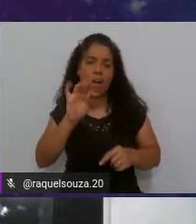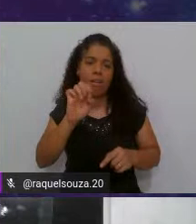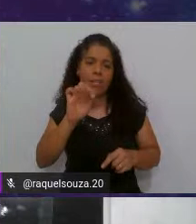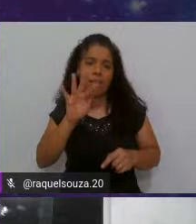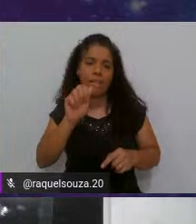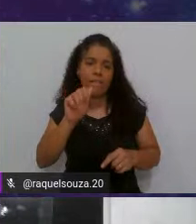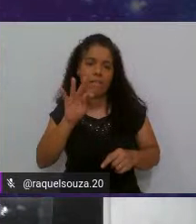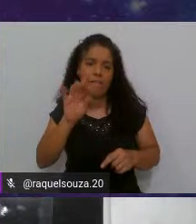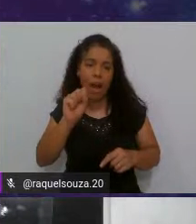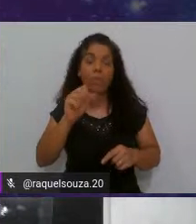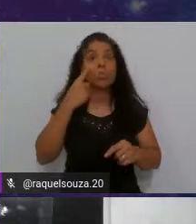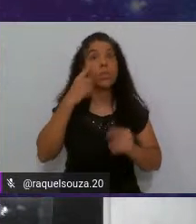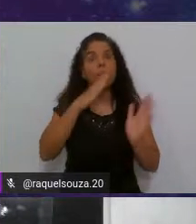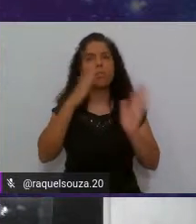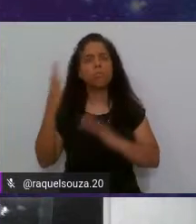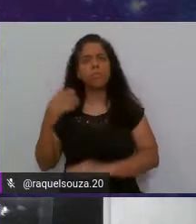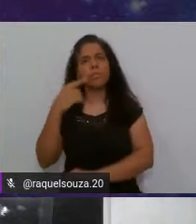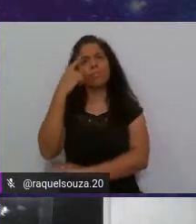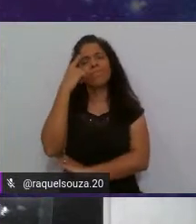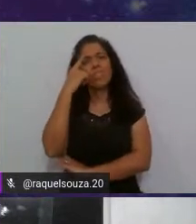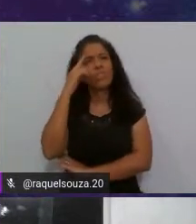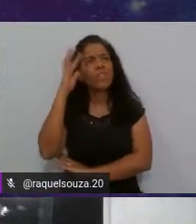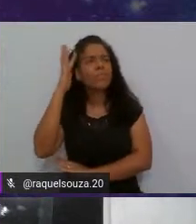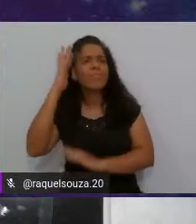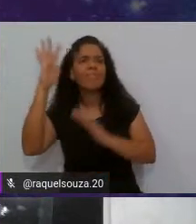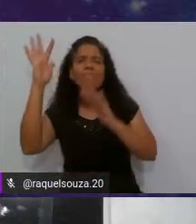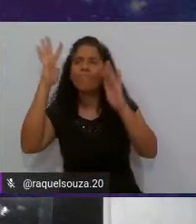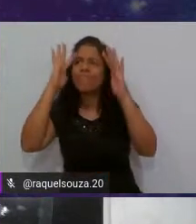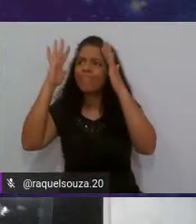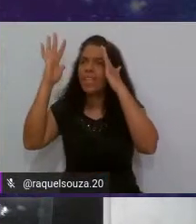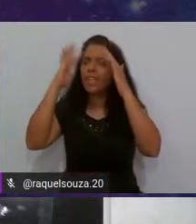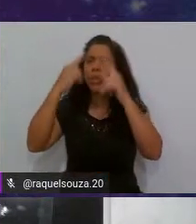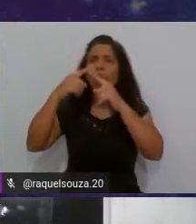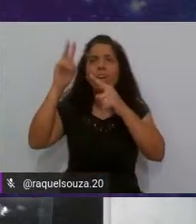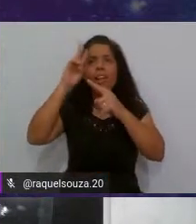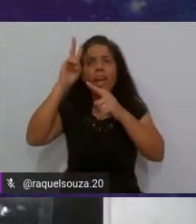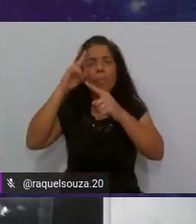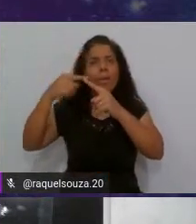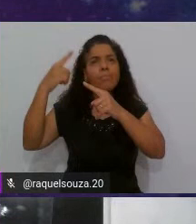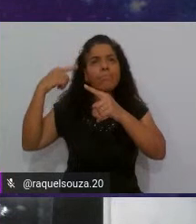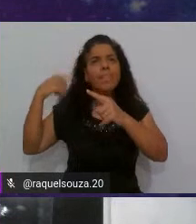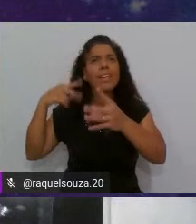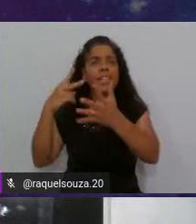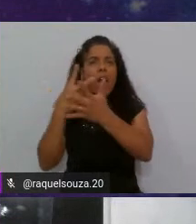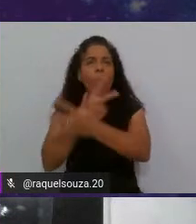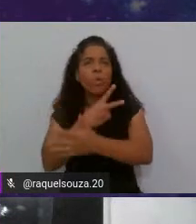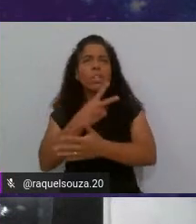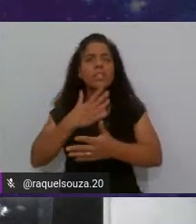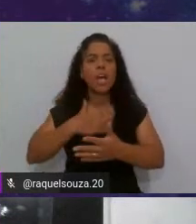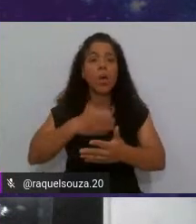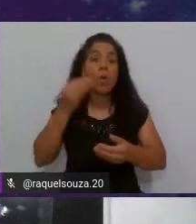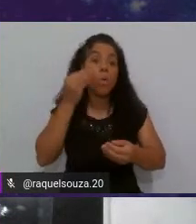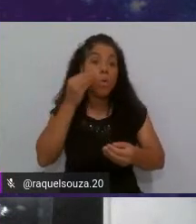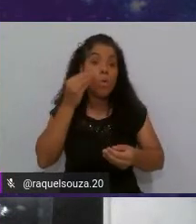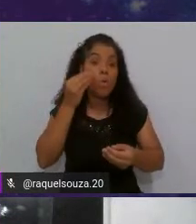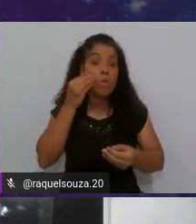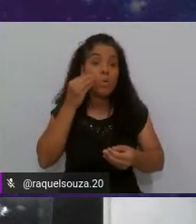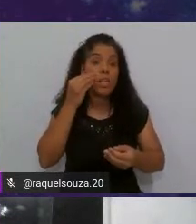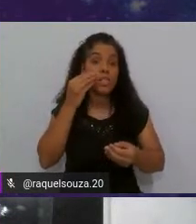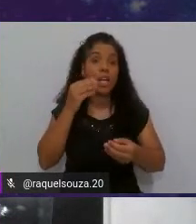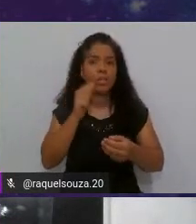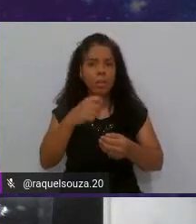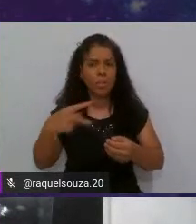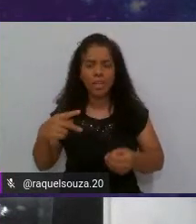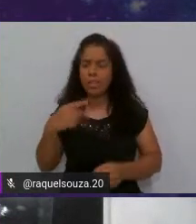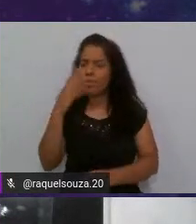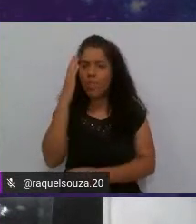via um filme assim, passar na minha mente de todas as situações que eu fui vivendo no dia a dia, testando a aplicação, e eu falei assim,